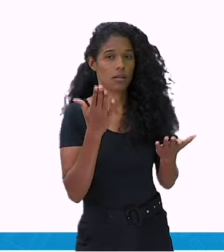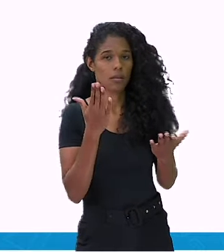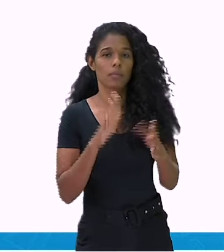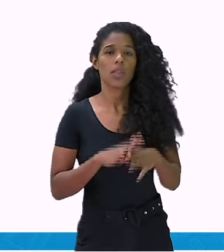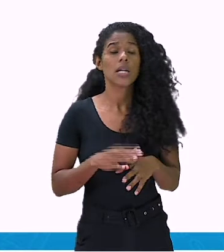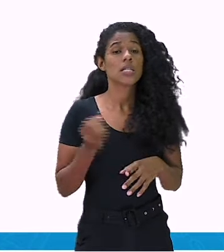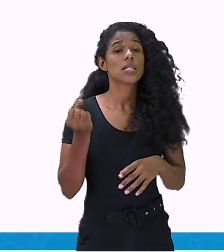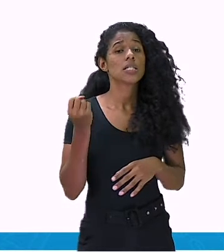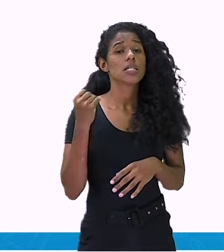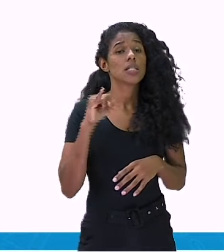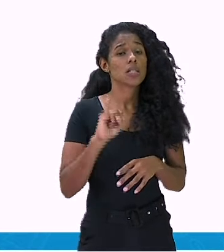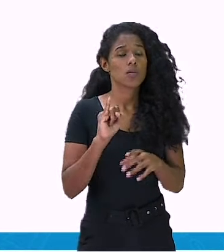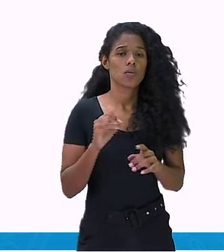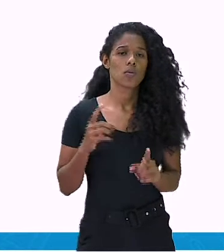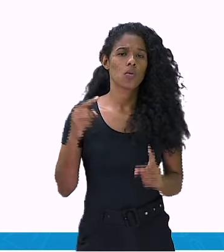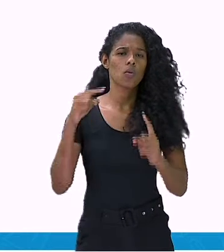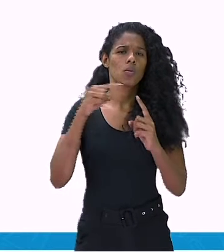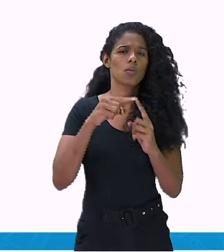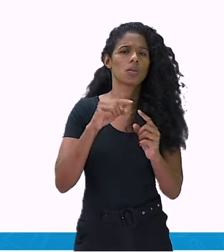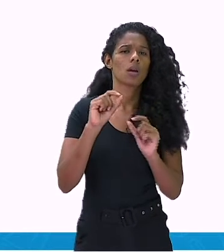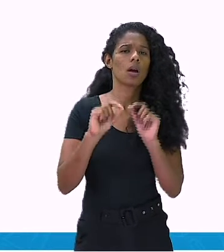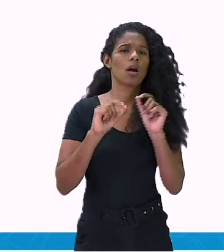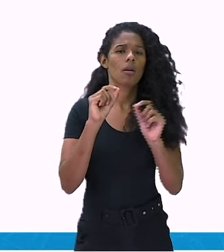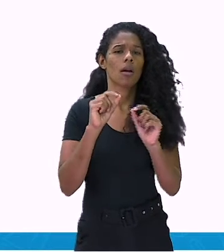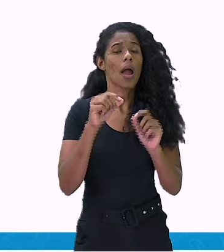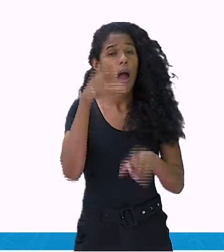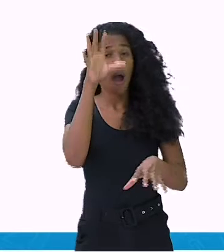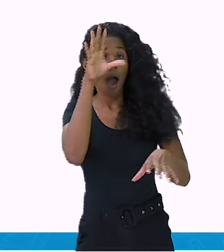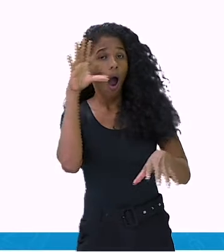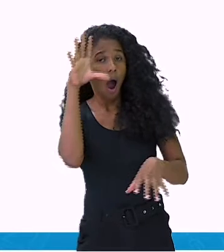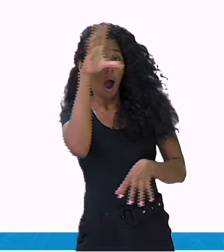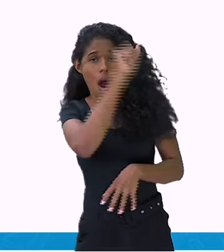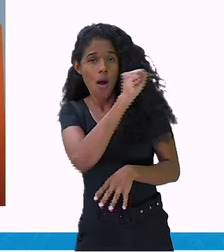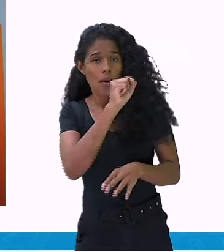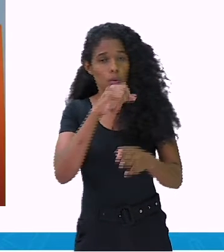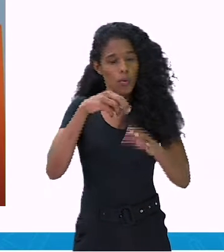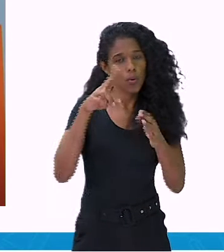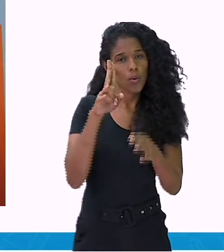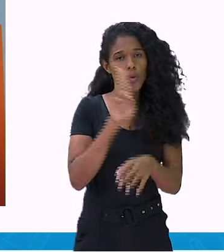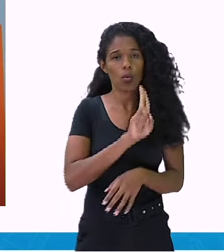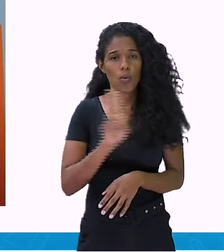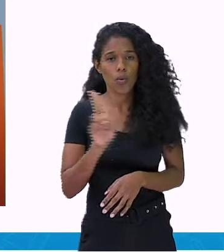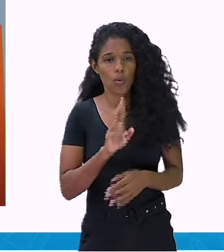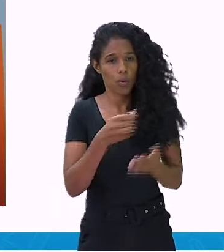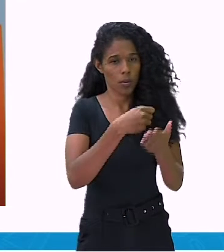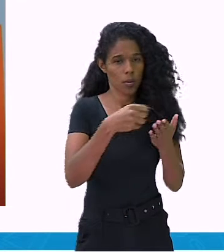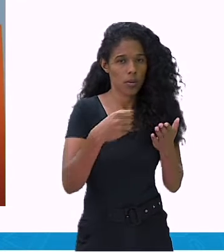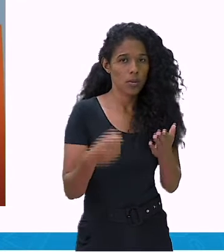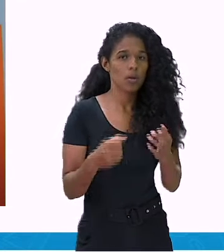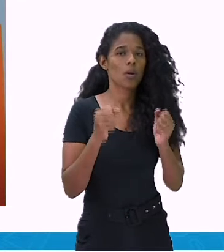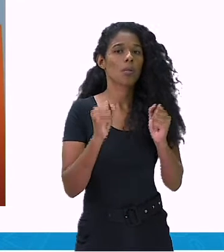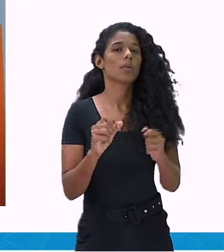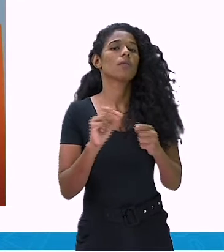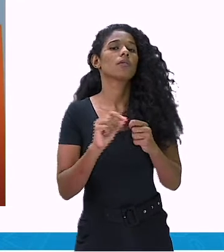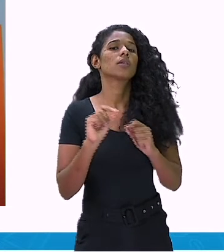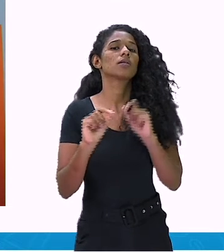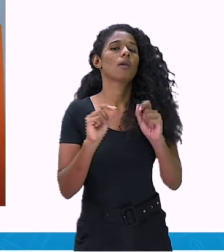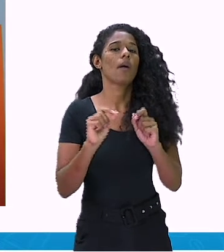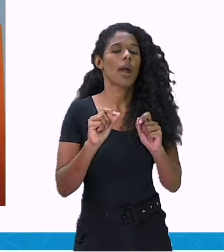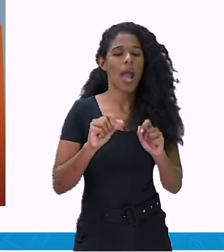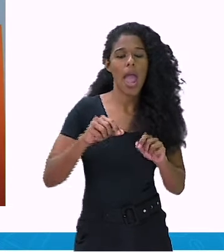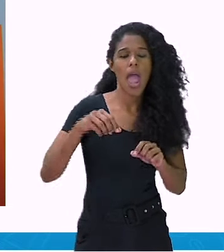fazer a colagem de letras impressas ou o pareamento. Uma dica super importante